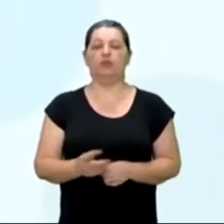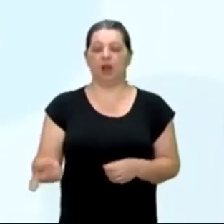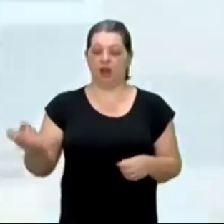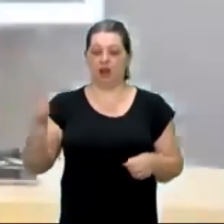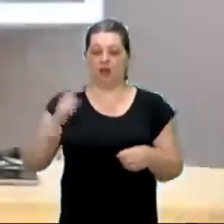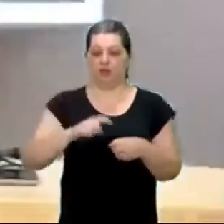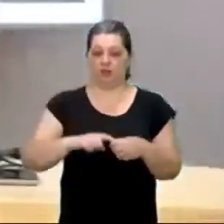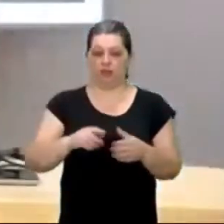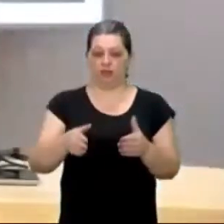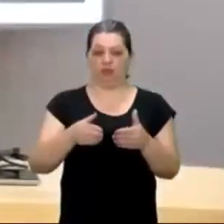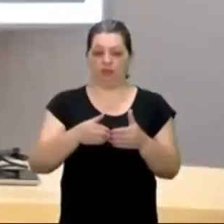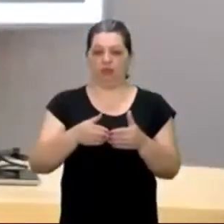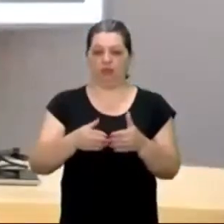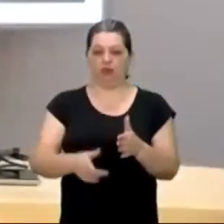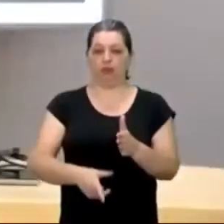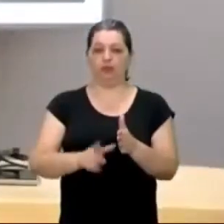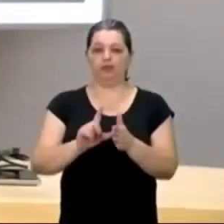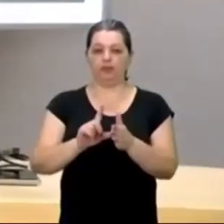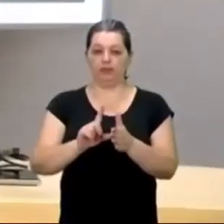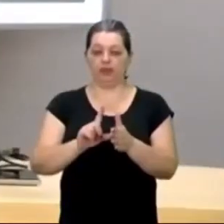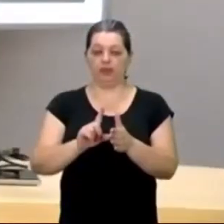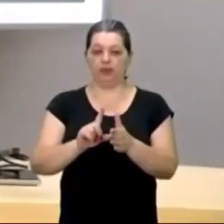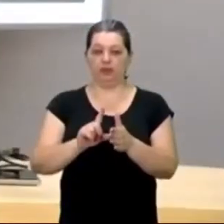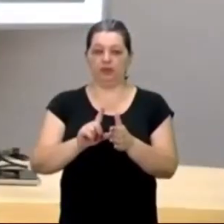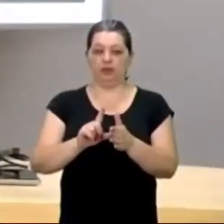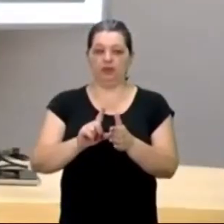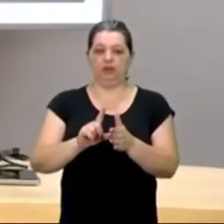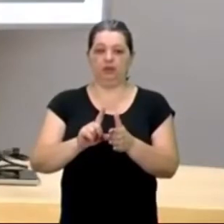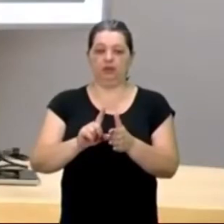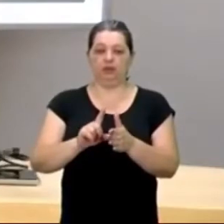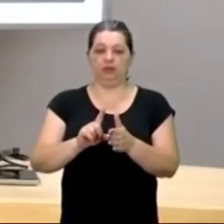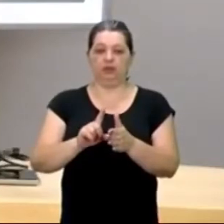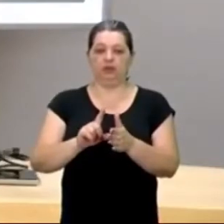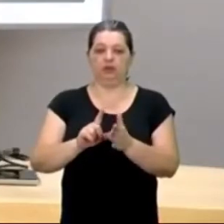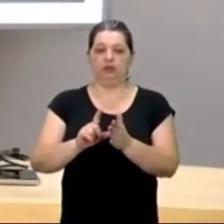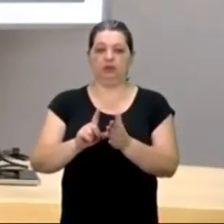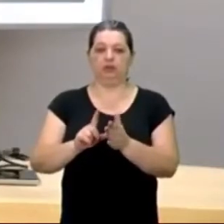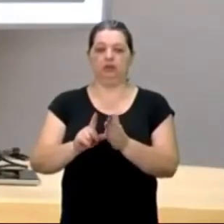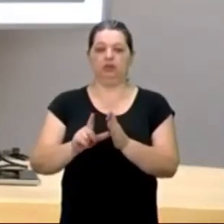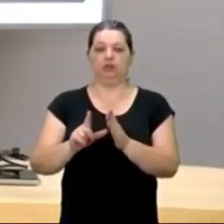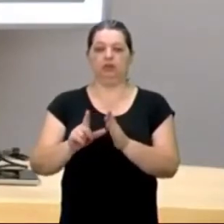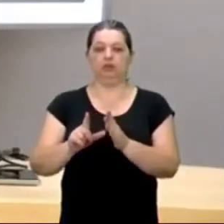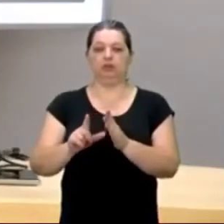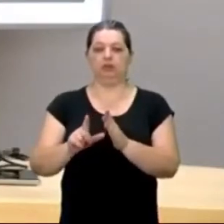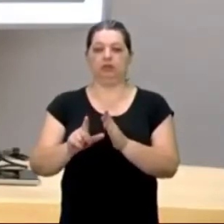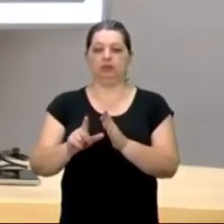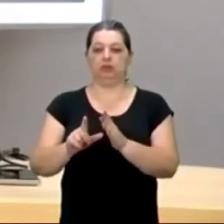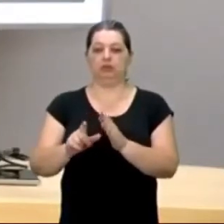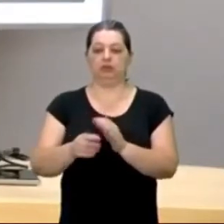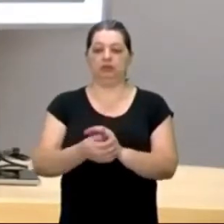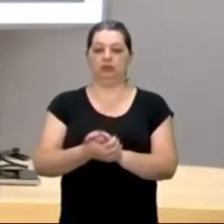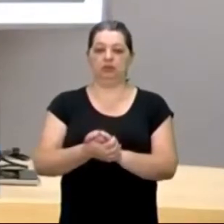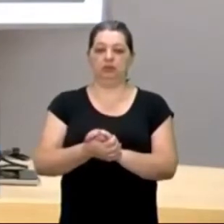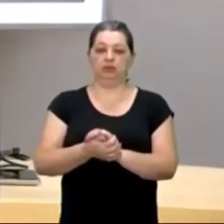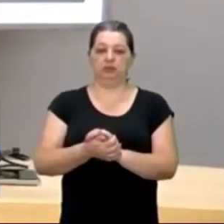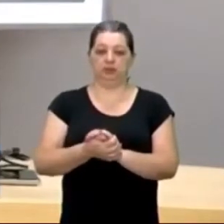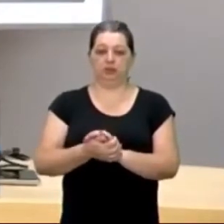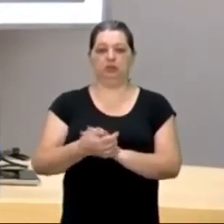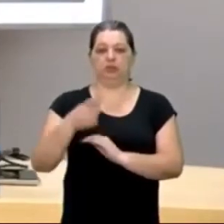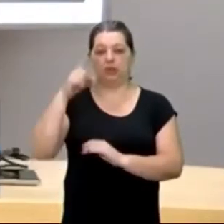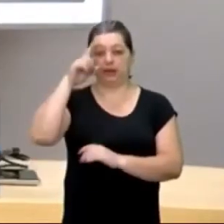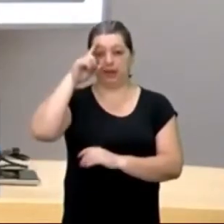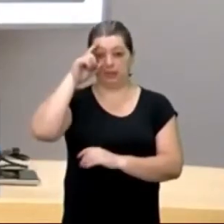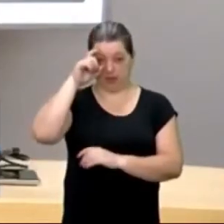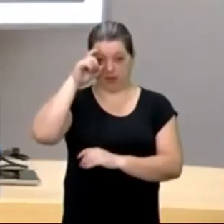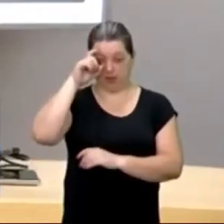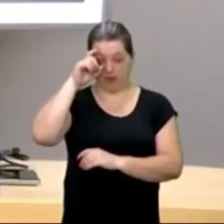favor, antes de irem embora para, antes do, Pedro, do, Pedro Álvares Cabral